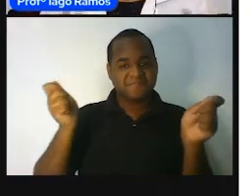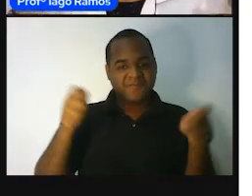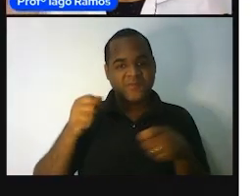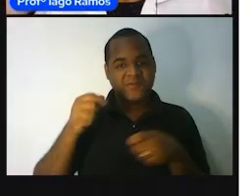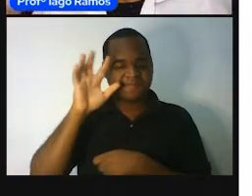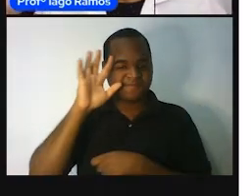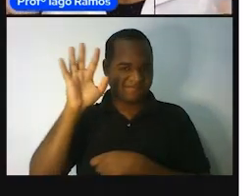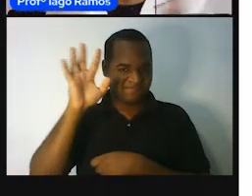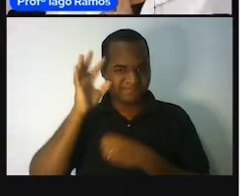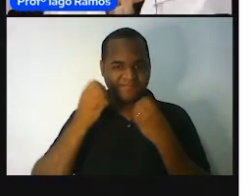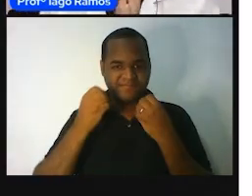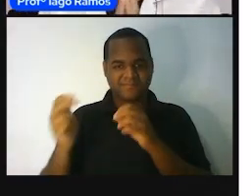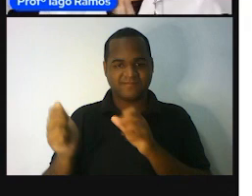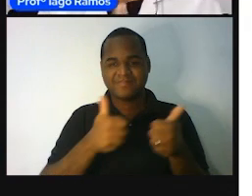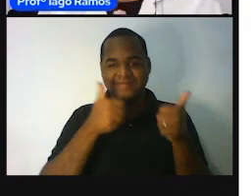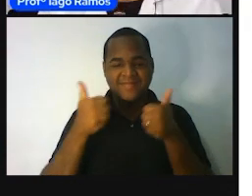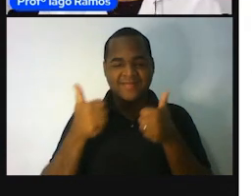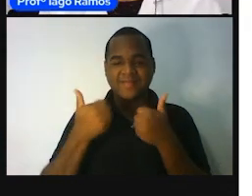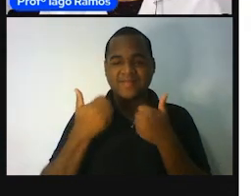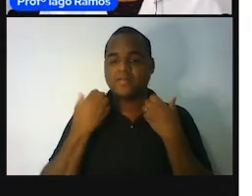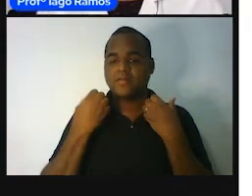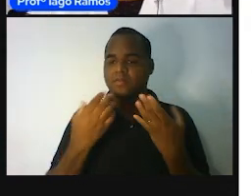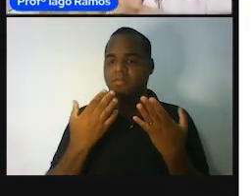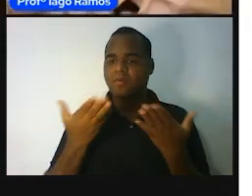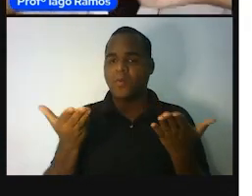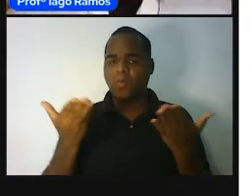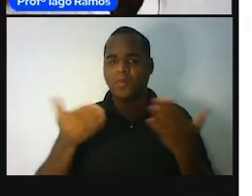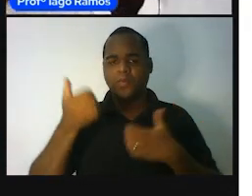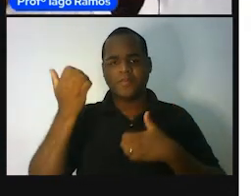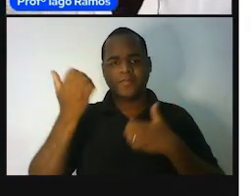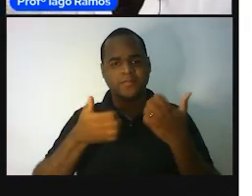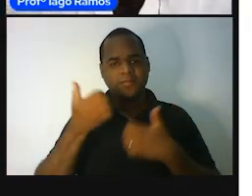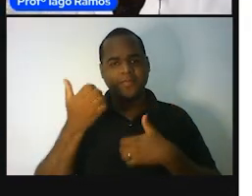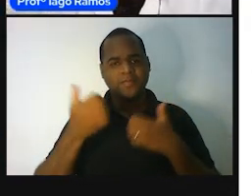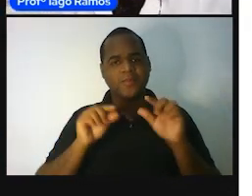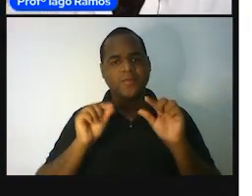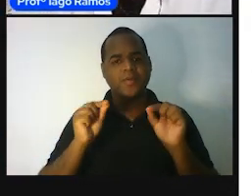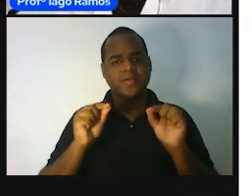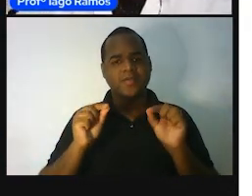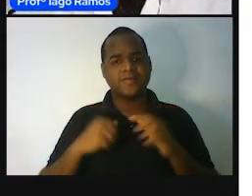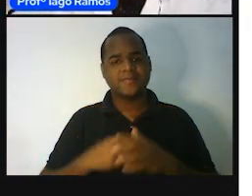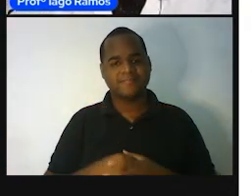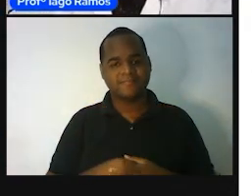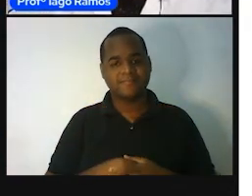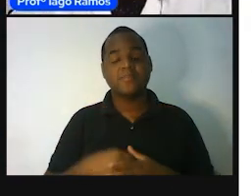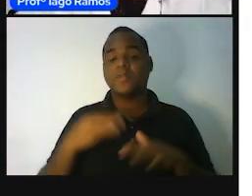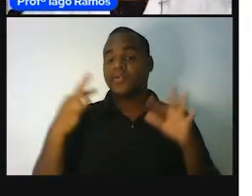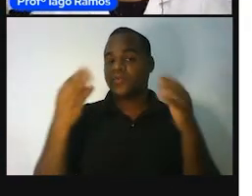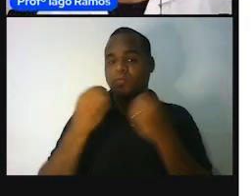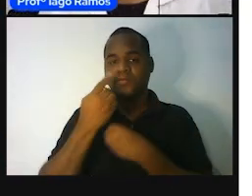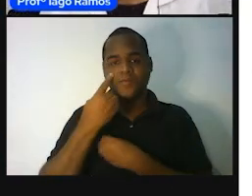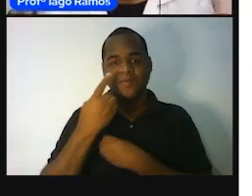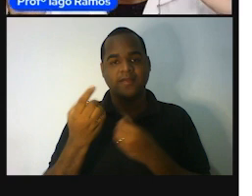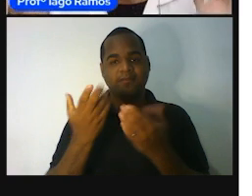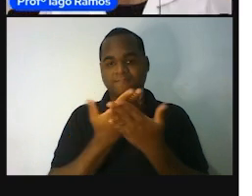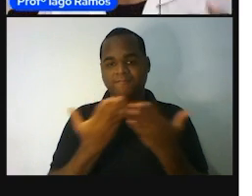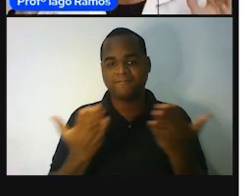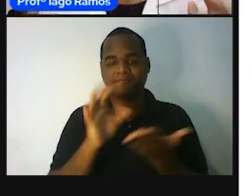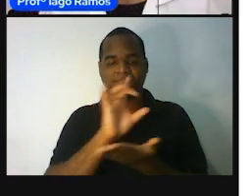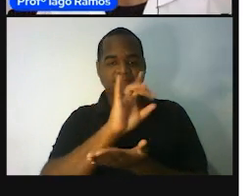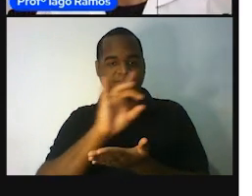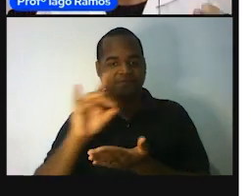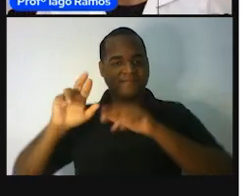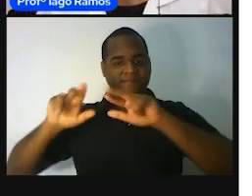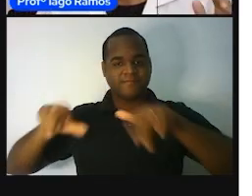está, bom? O que a gente viu nessa aula? Que tudo à nossa volta é medida, tudo à